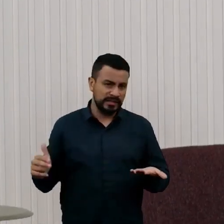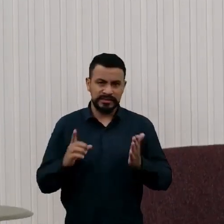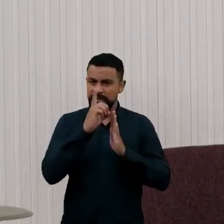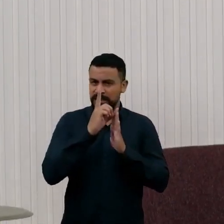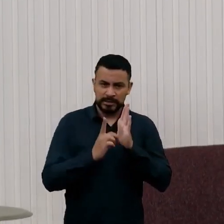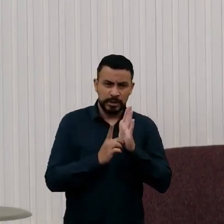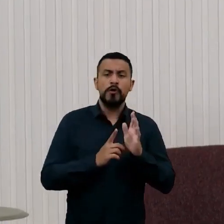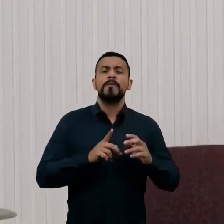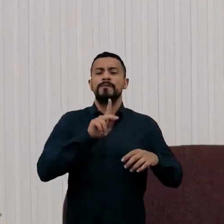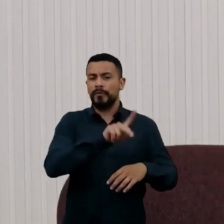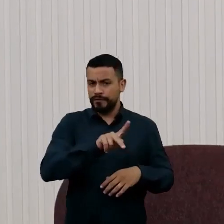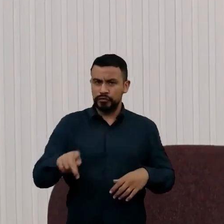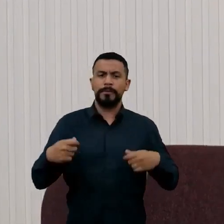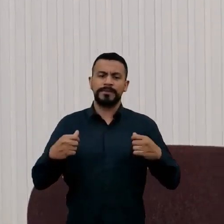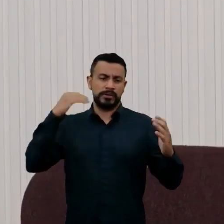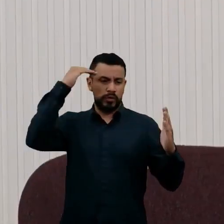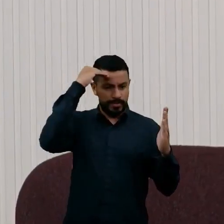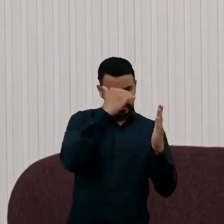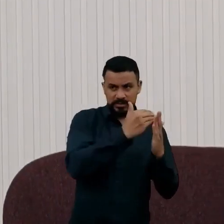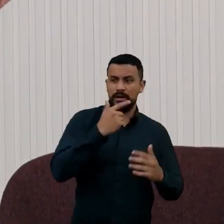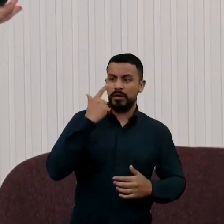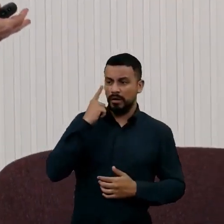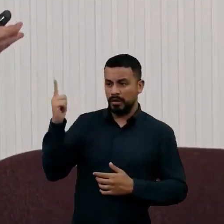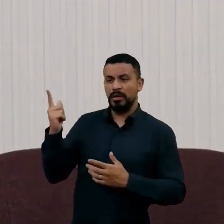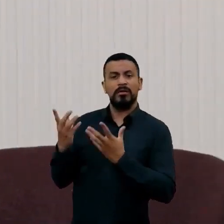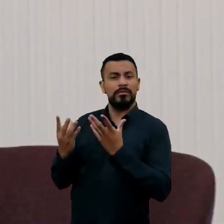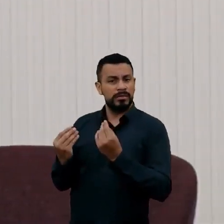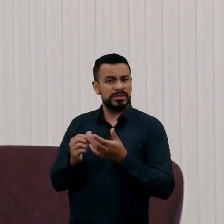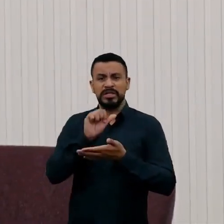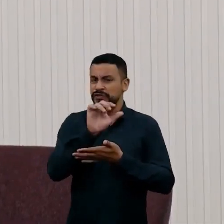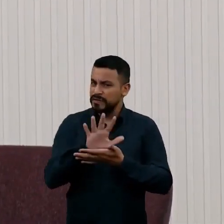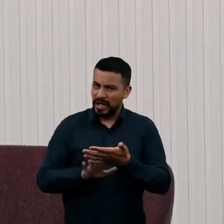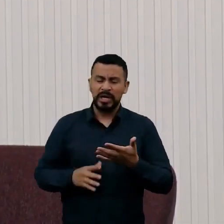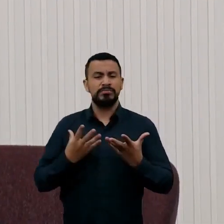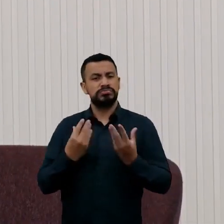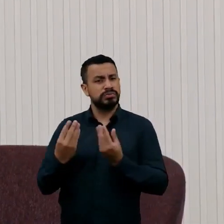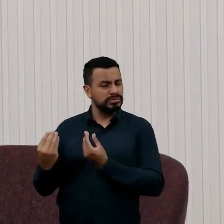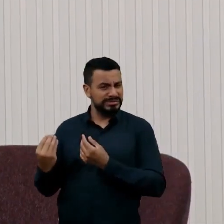isso. Vejam quanta coisa tem aqui, várias tarefas, várias questões.